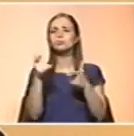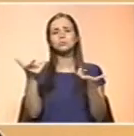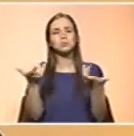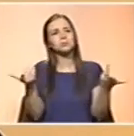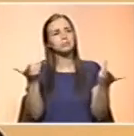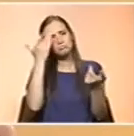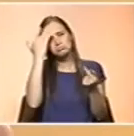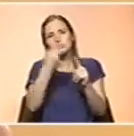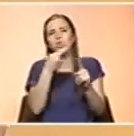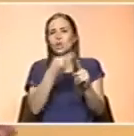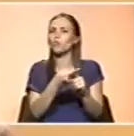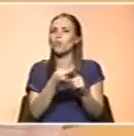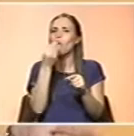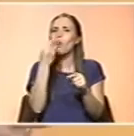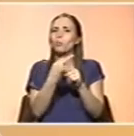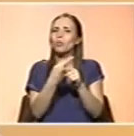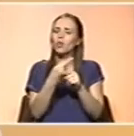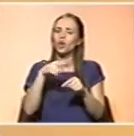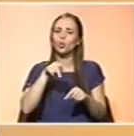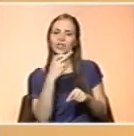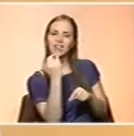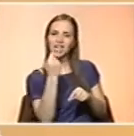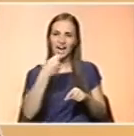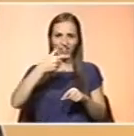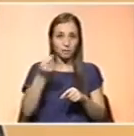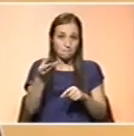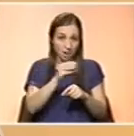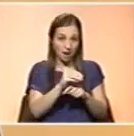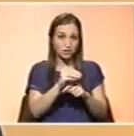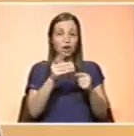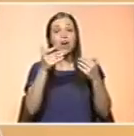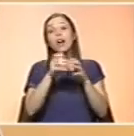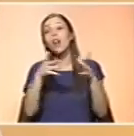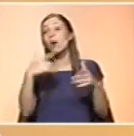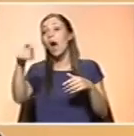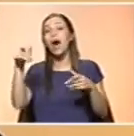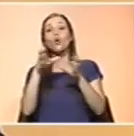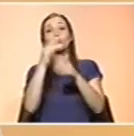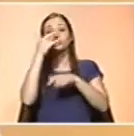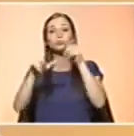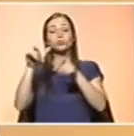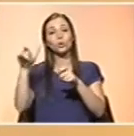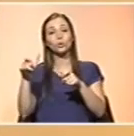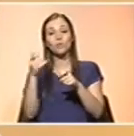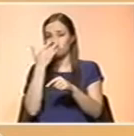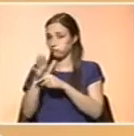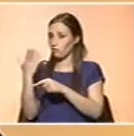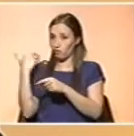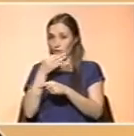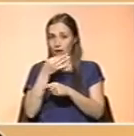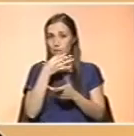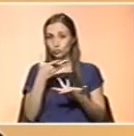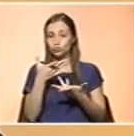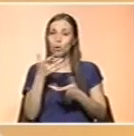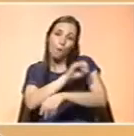por termos alimentos mais nutritivos. Claro que depois há populações que beneficiariam muito mais, tais como aquelas que já falámos, não é? Que têm